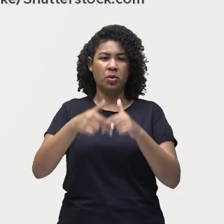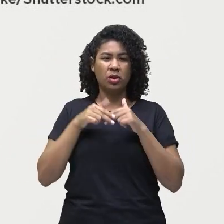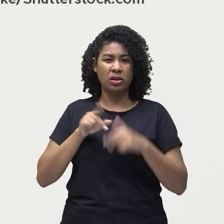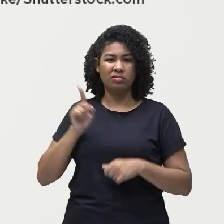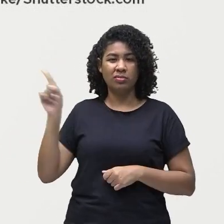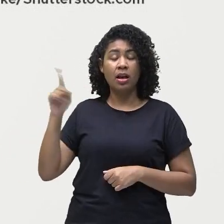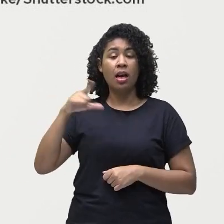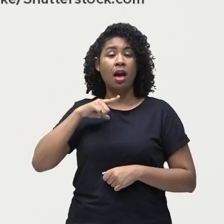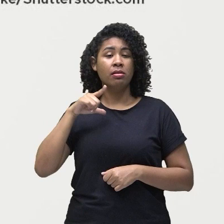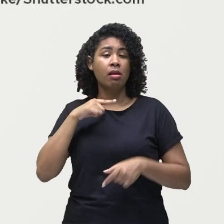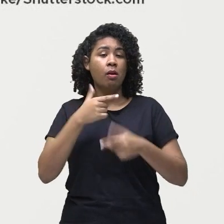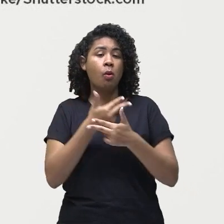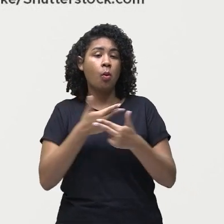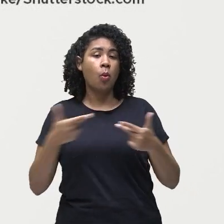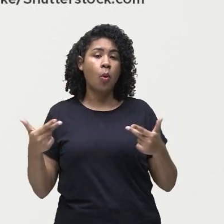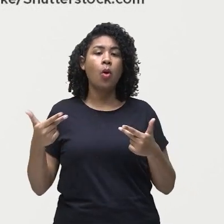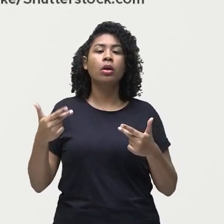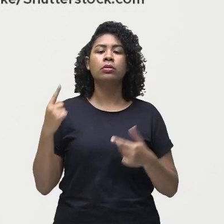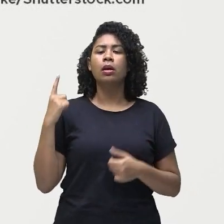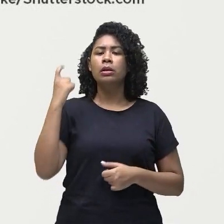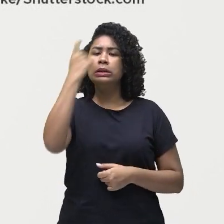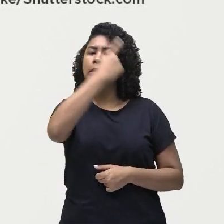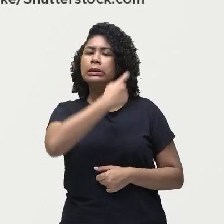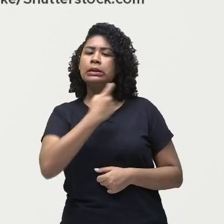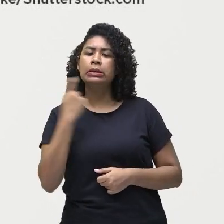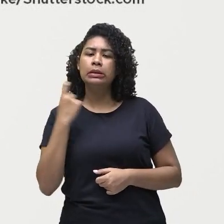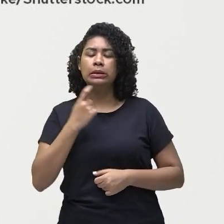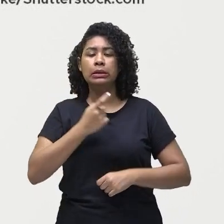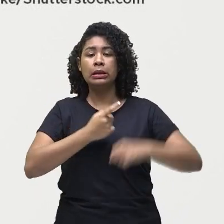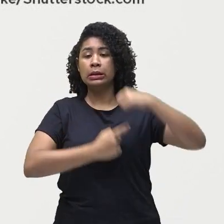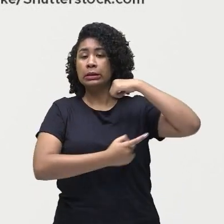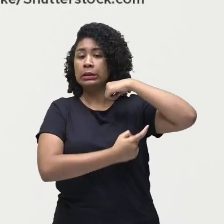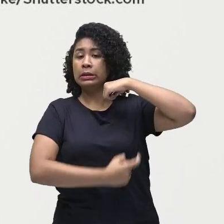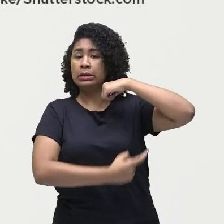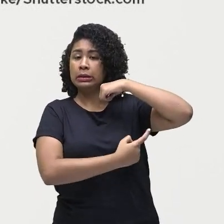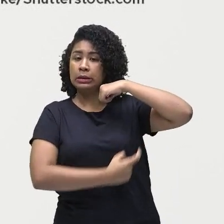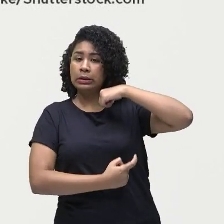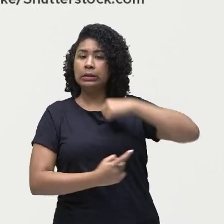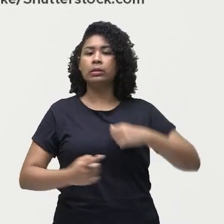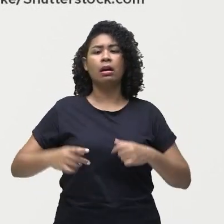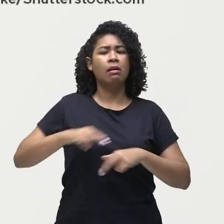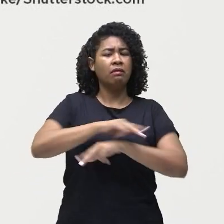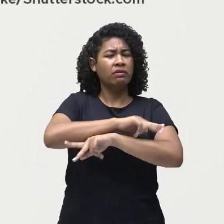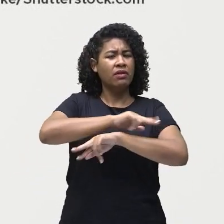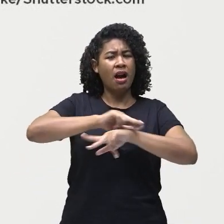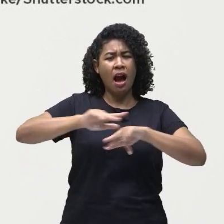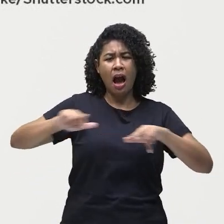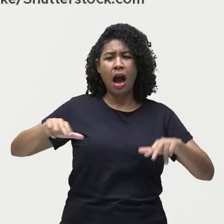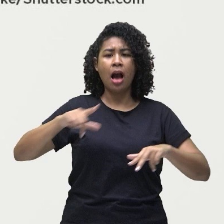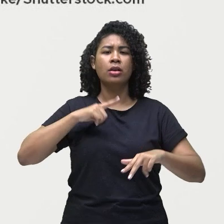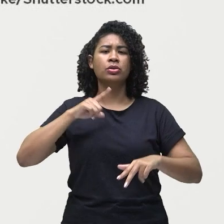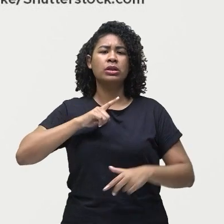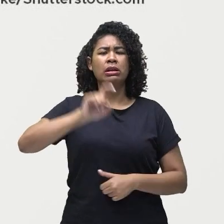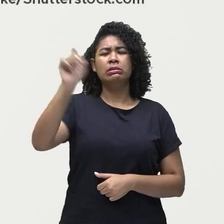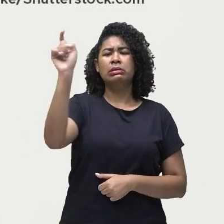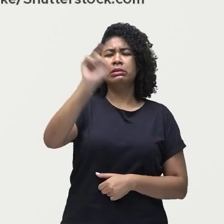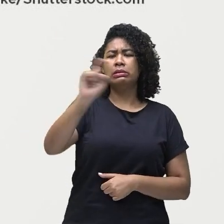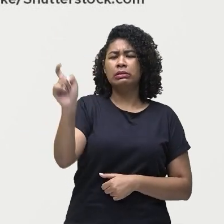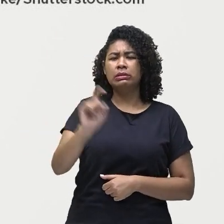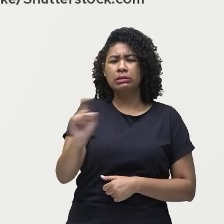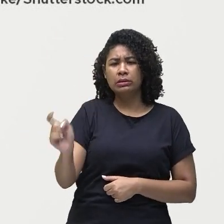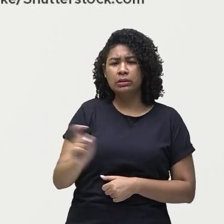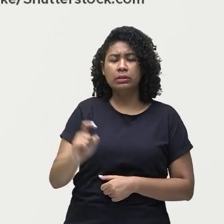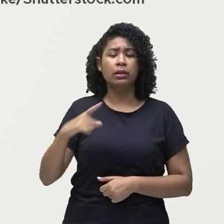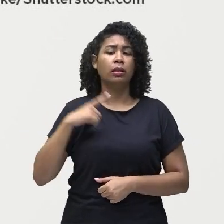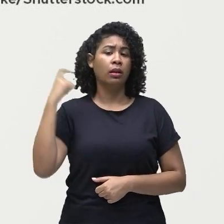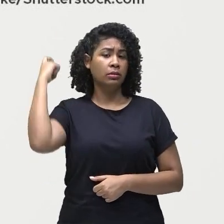cosméticos que utilizam isso, alguns desodorantes, tem tudo, tem tintas, spray, tem